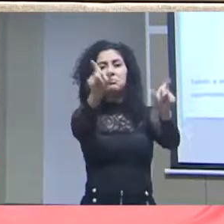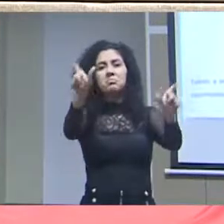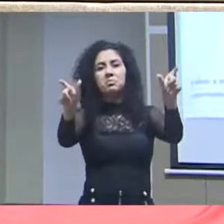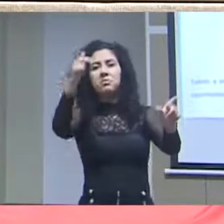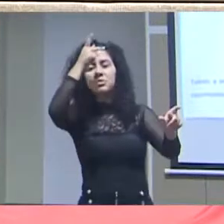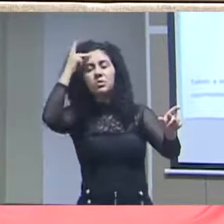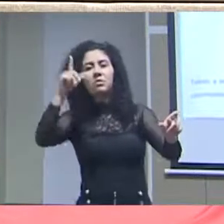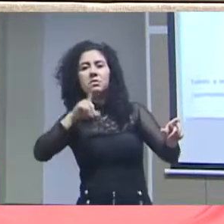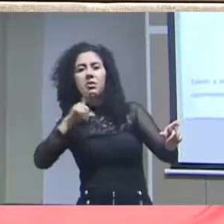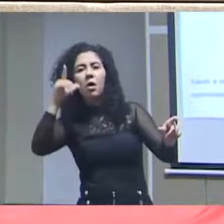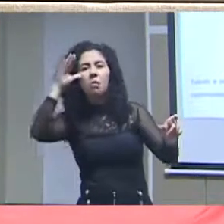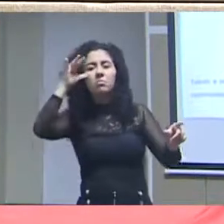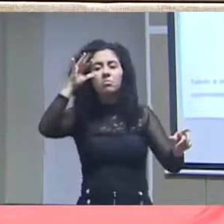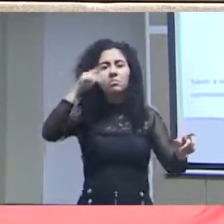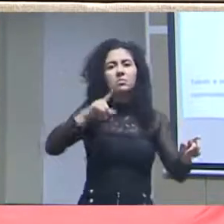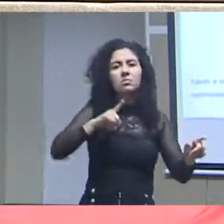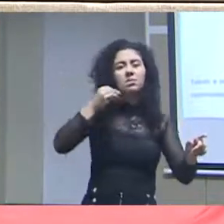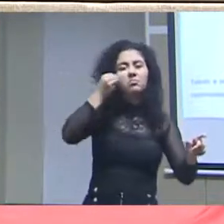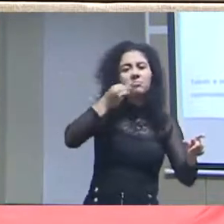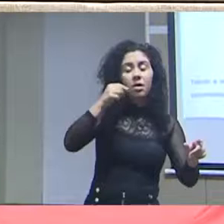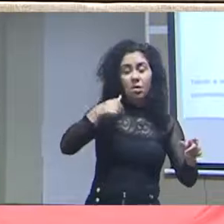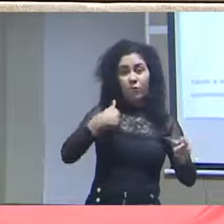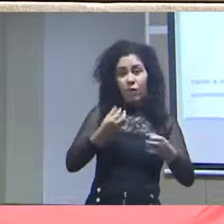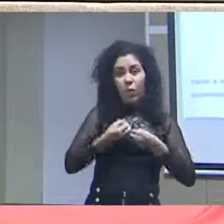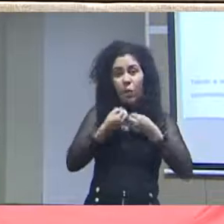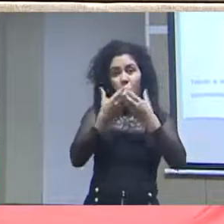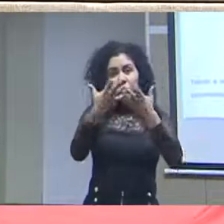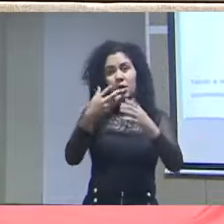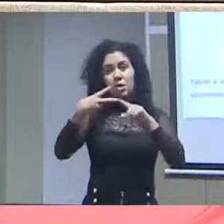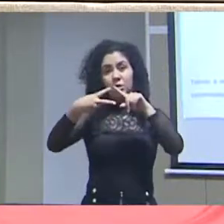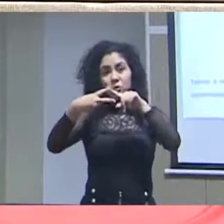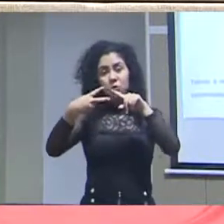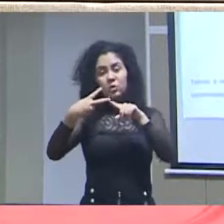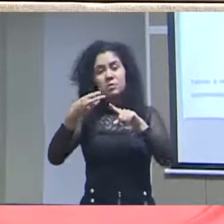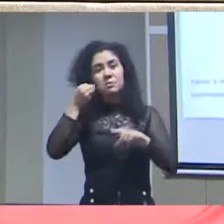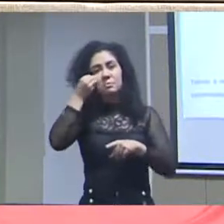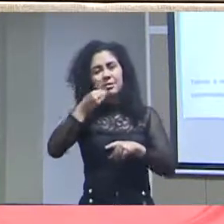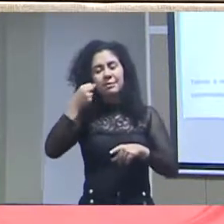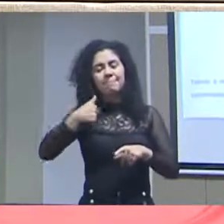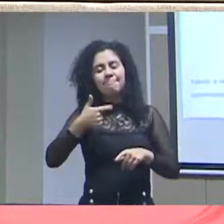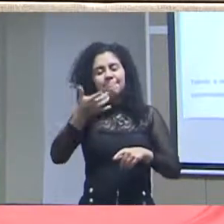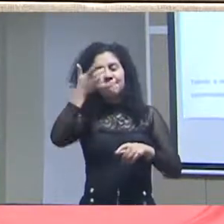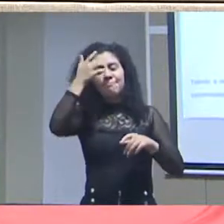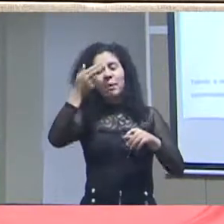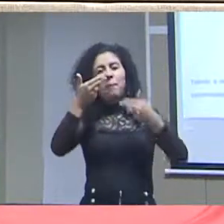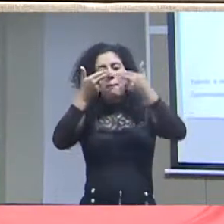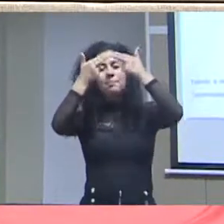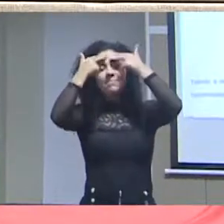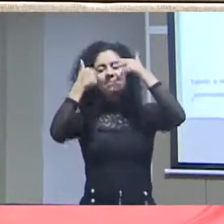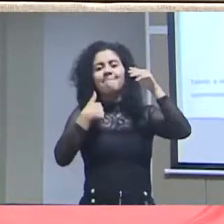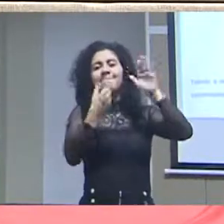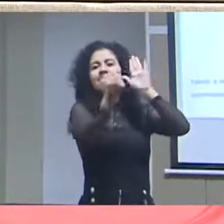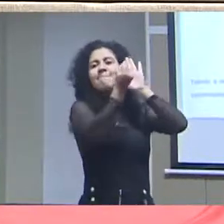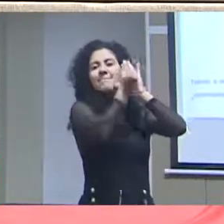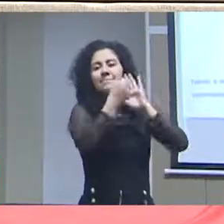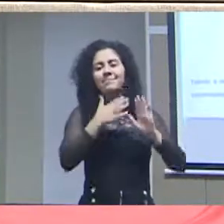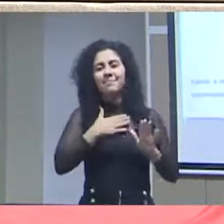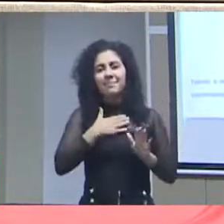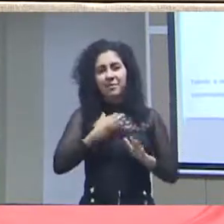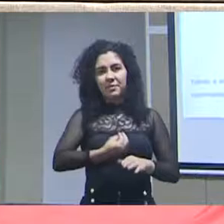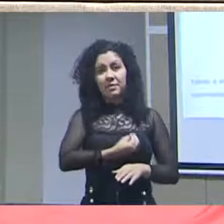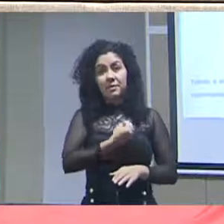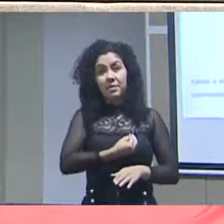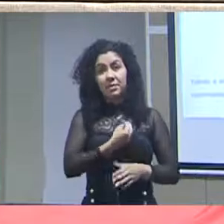menos e mais especializados. E aí eu vou contar duas experiências aqui também, que são experiências que me marcaram. Essa é de um colega meu lá no Rio, que ele